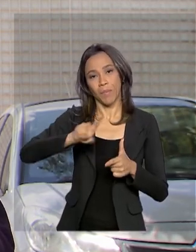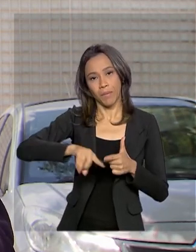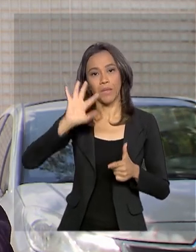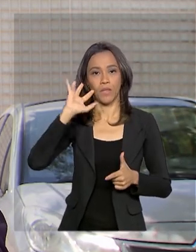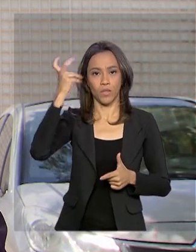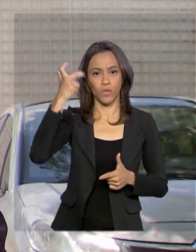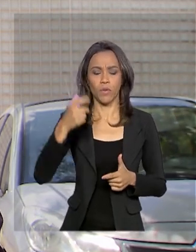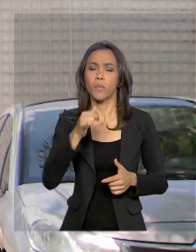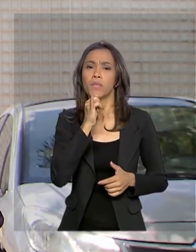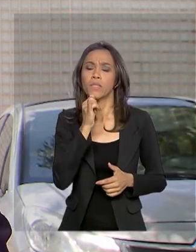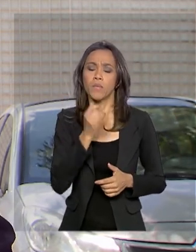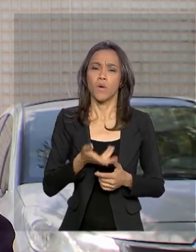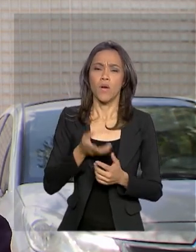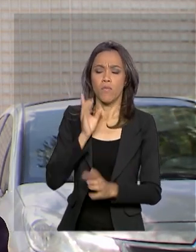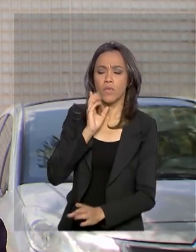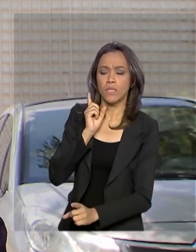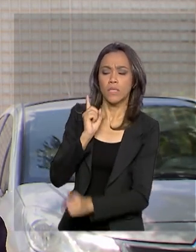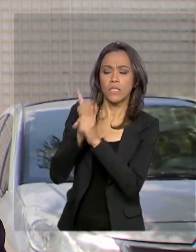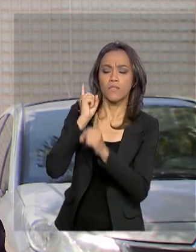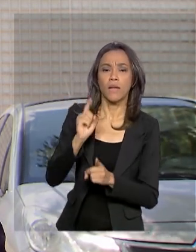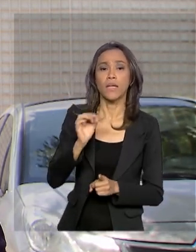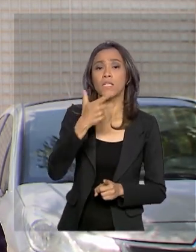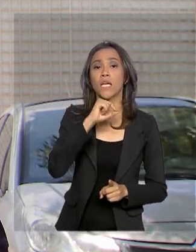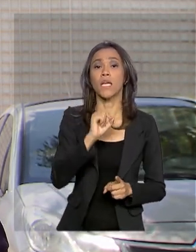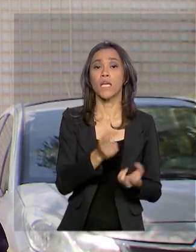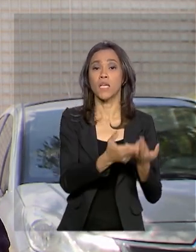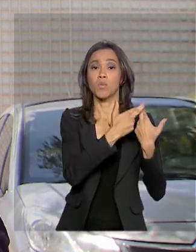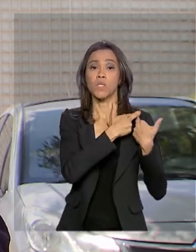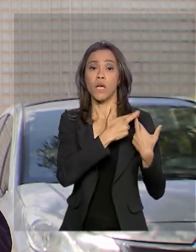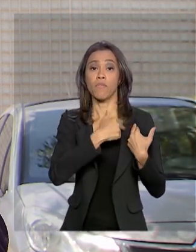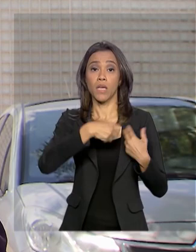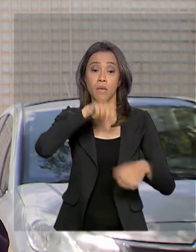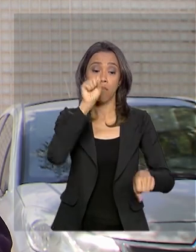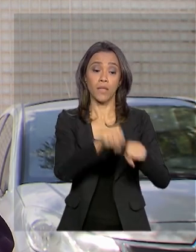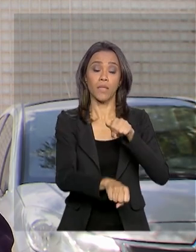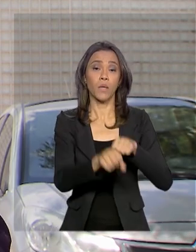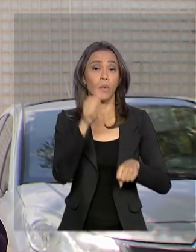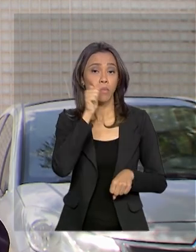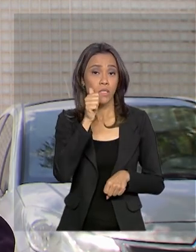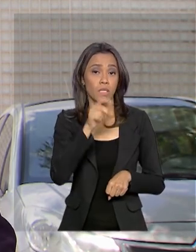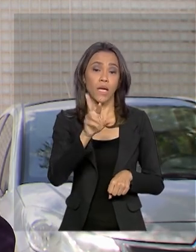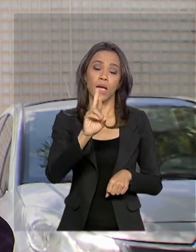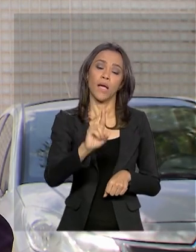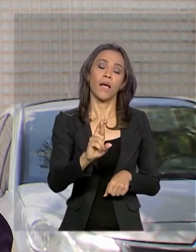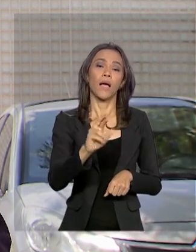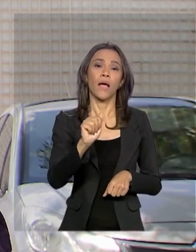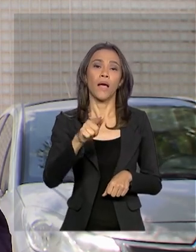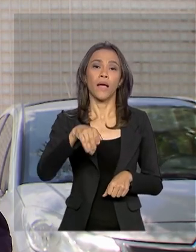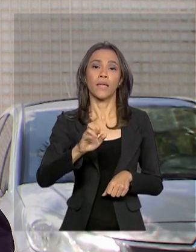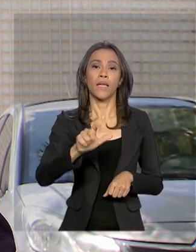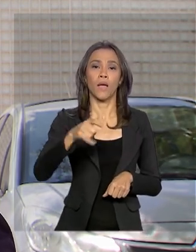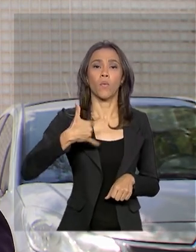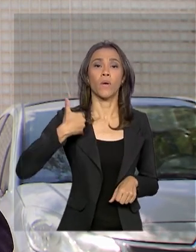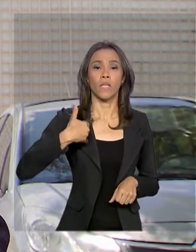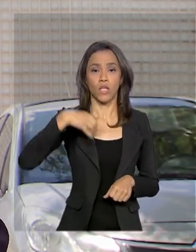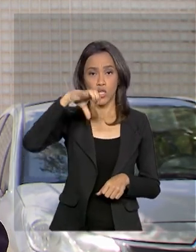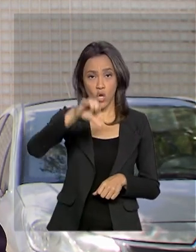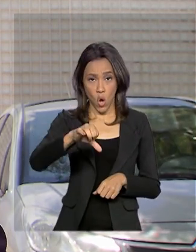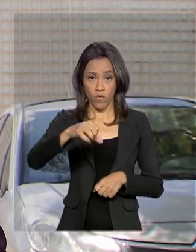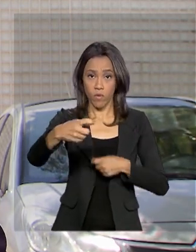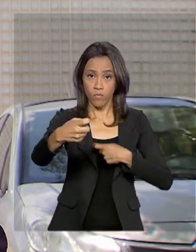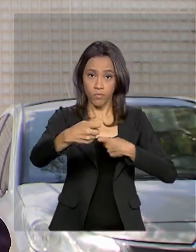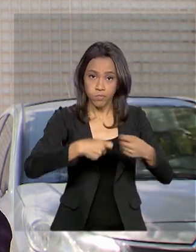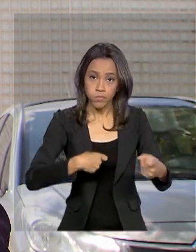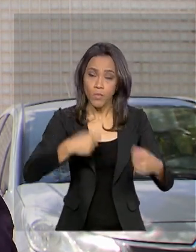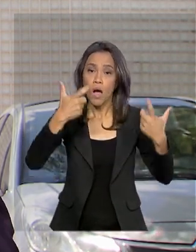foi a identificação do responsável pela morte da menina Raquel Genofre. Com 9 anos, ela foi estuprada e morta em